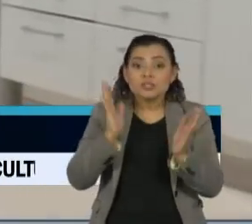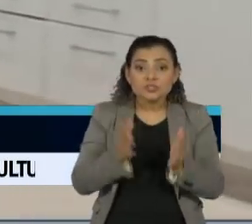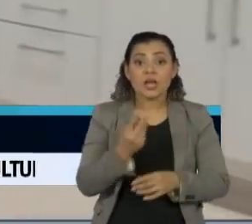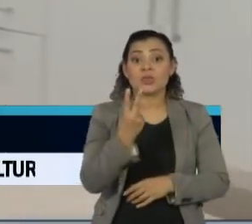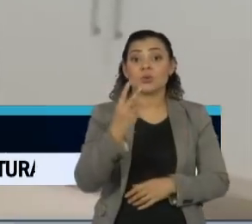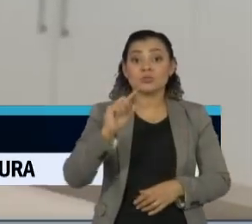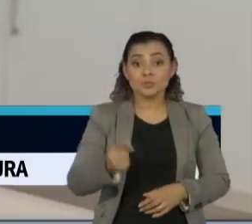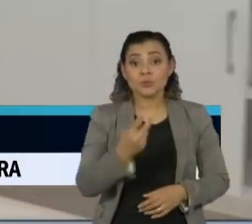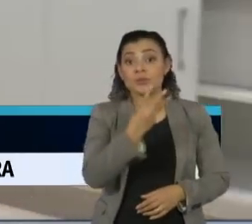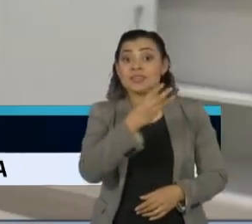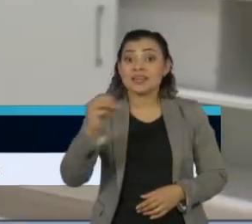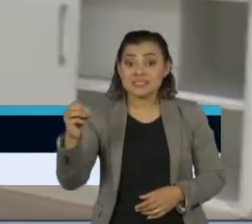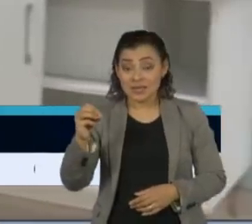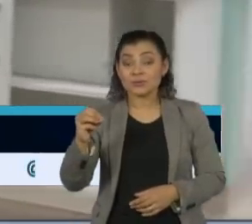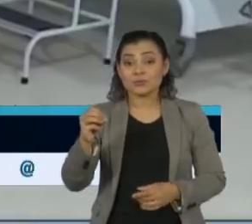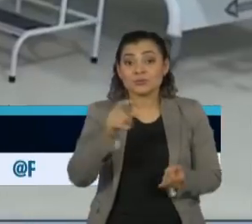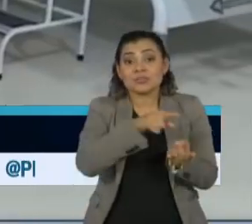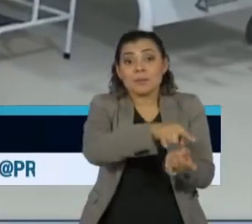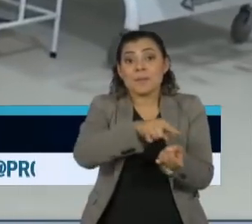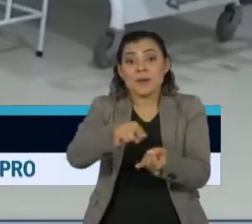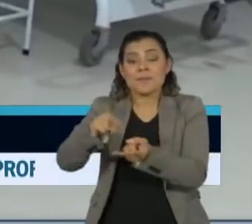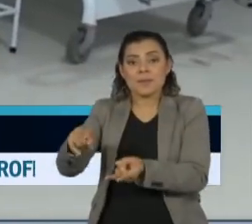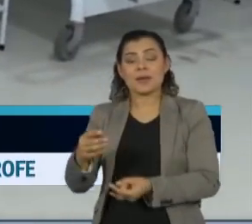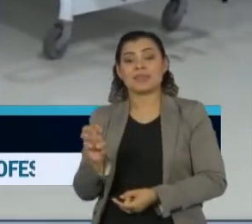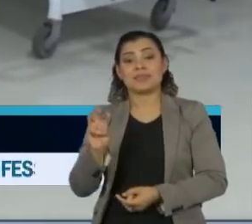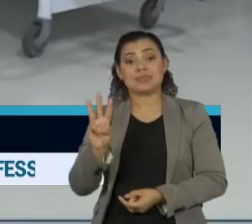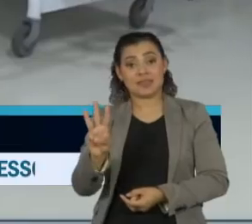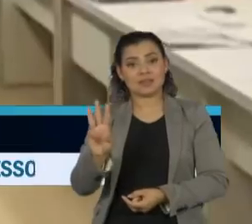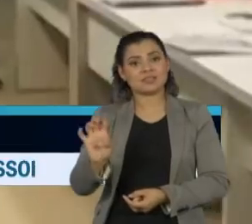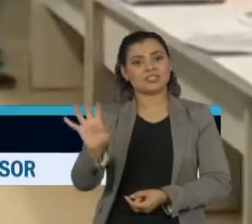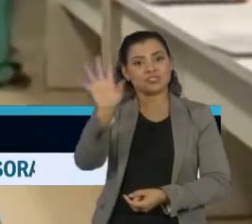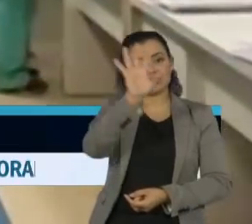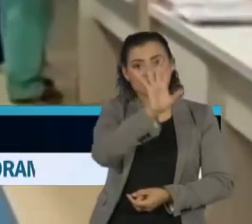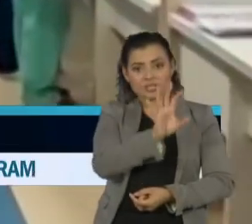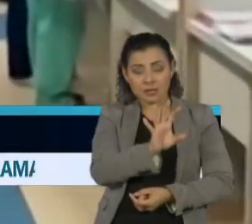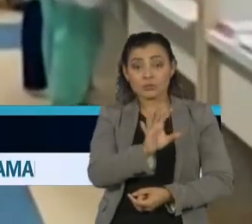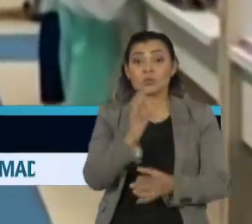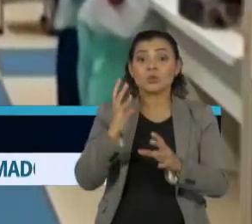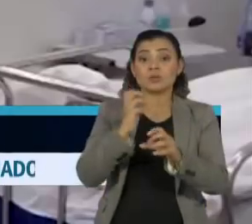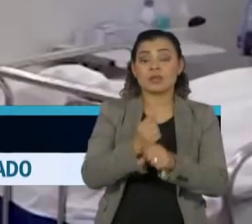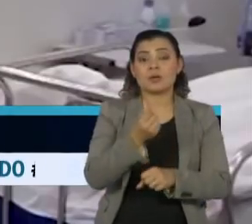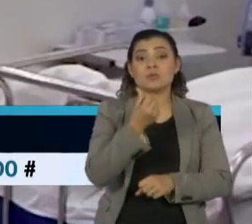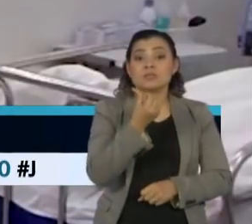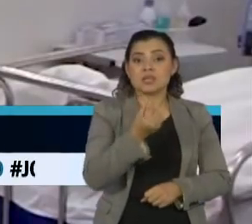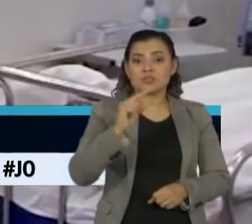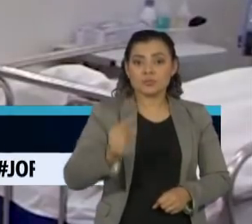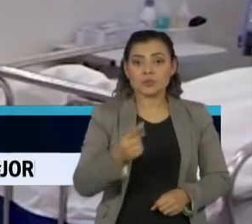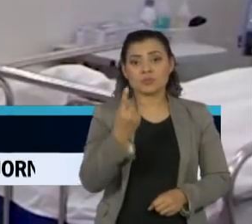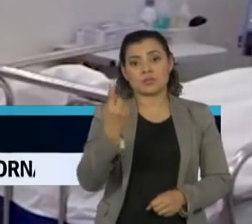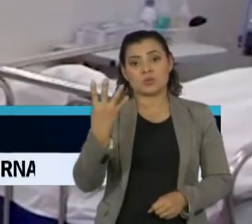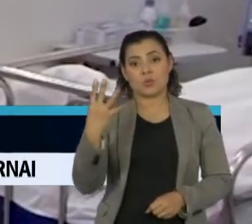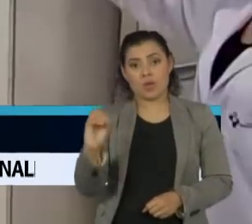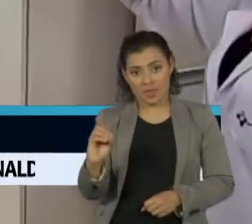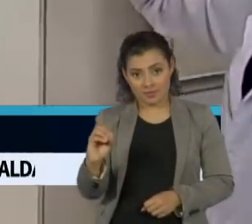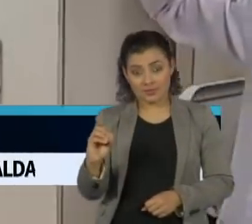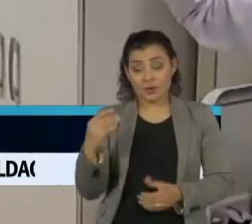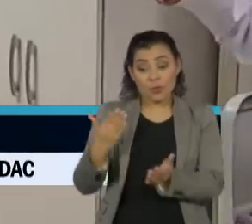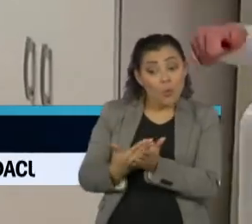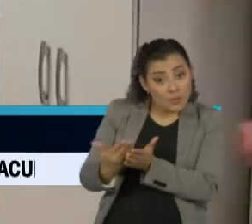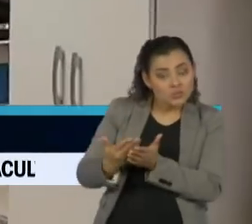2.350 leitos de UTI em três estados, de um total de mais de 6.140 desde o início da pandemia.